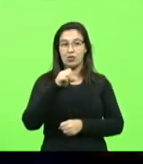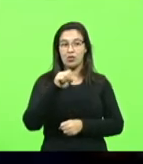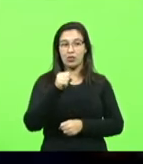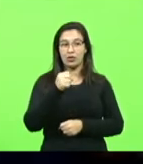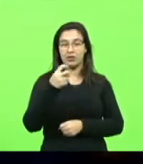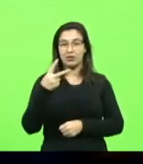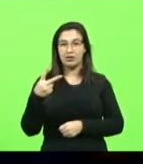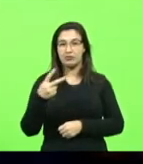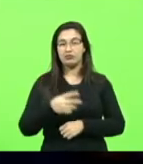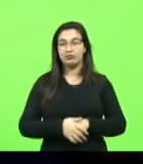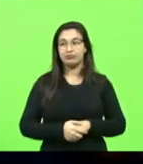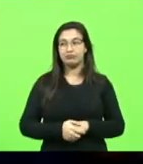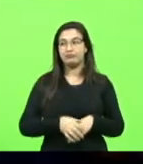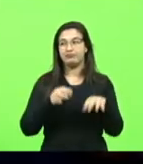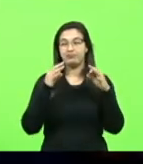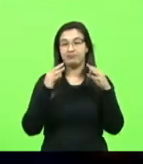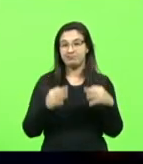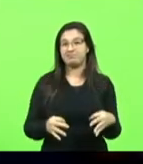Exatamente, foi.